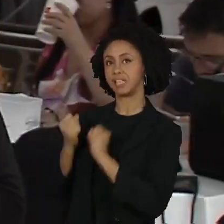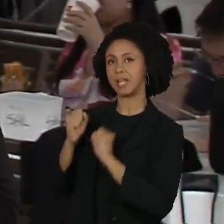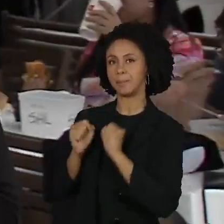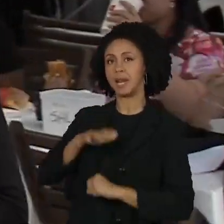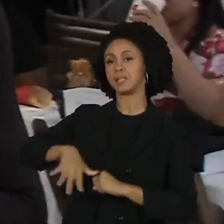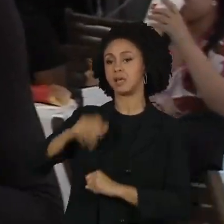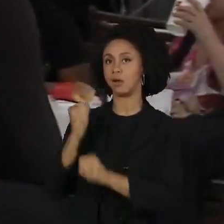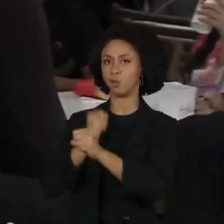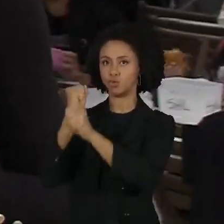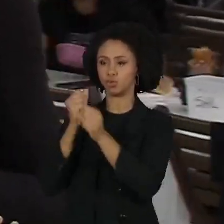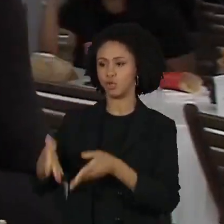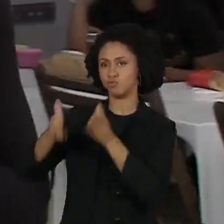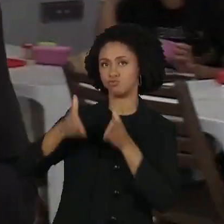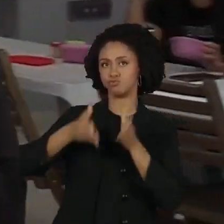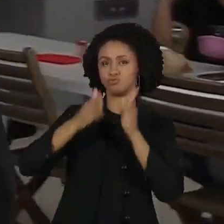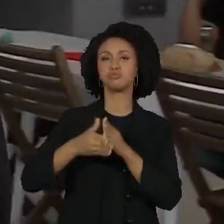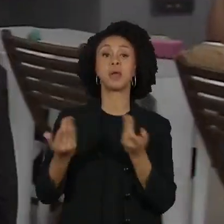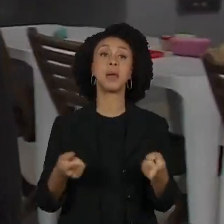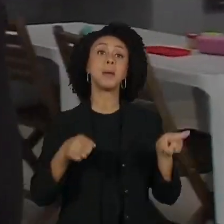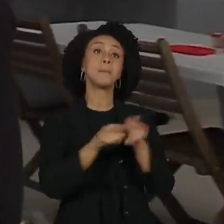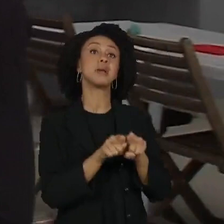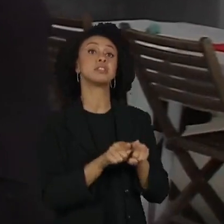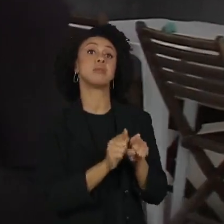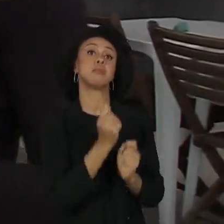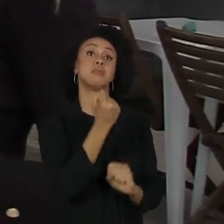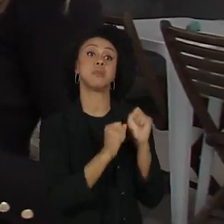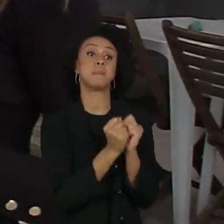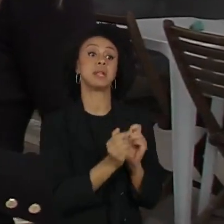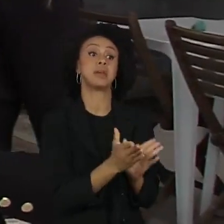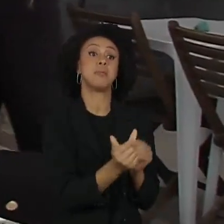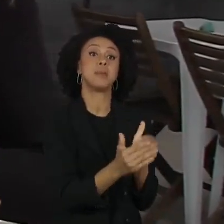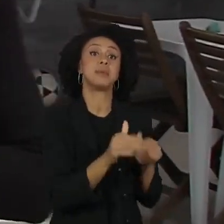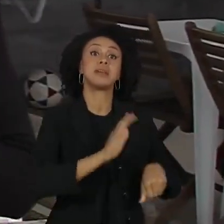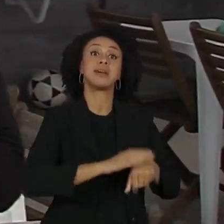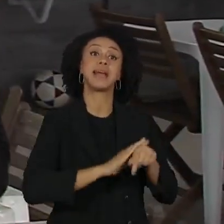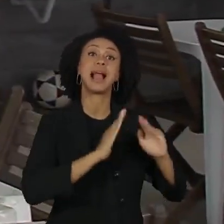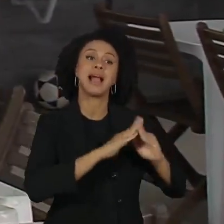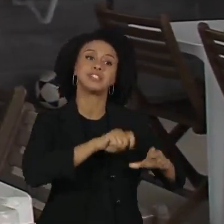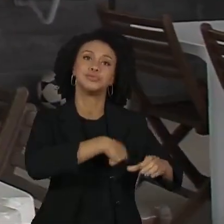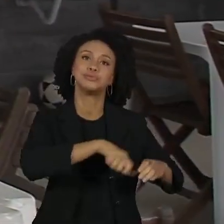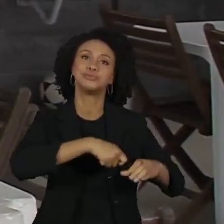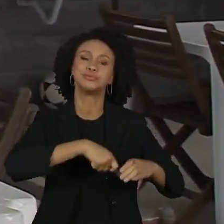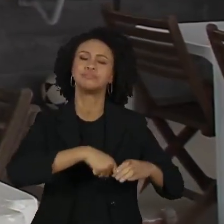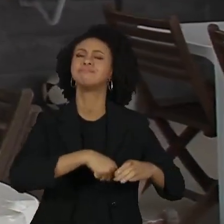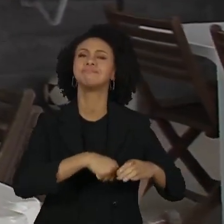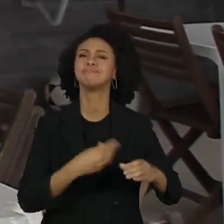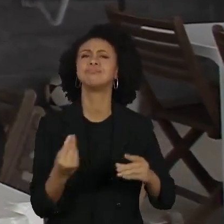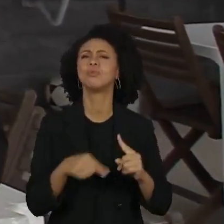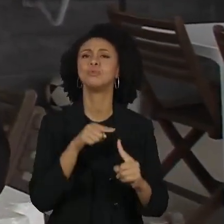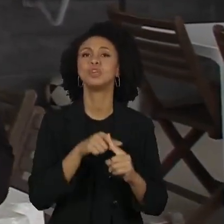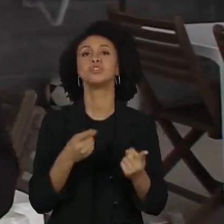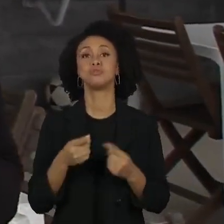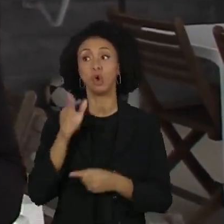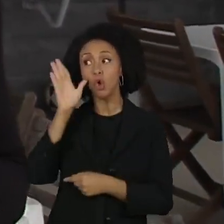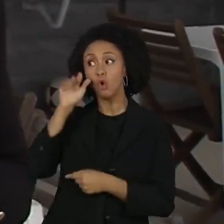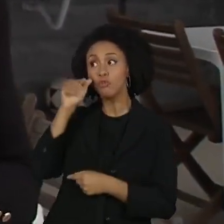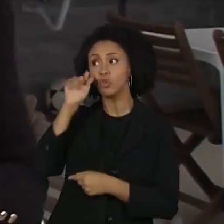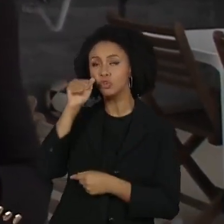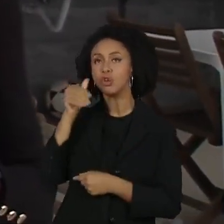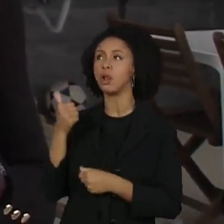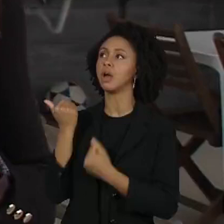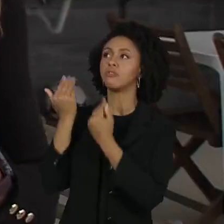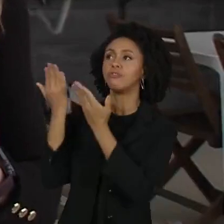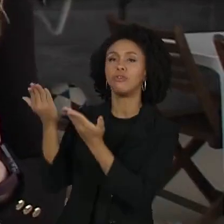civil, fez uma parceria com o negócio de marmitas caseiras. Foi uma forma de evitar que os funcionários almoçassem com